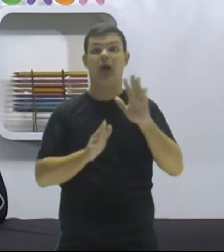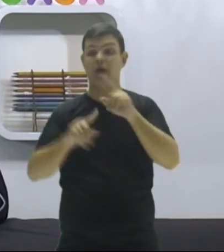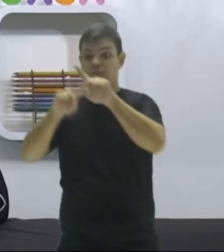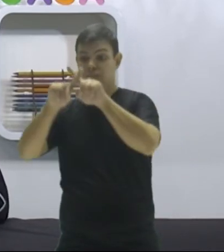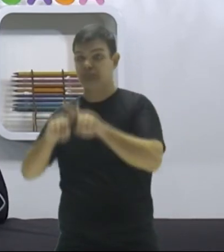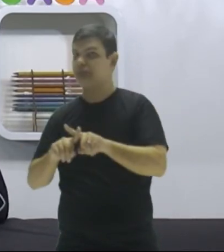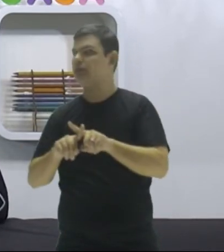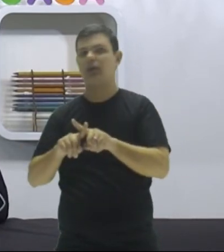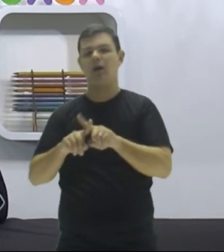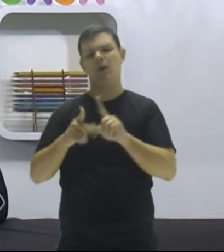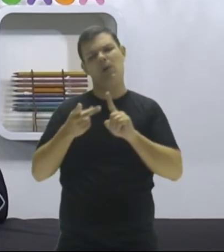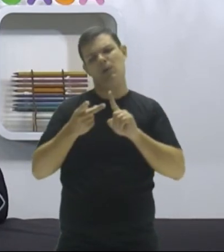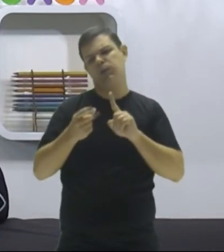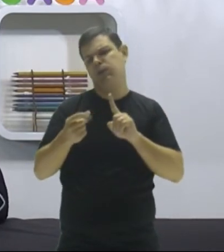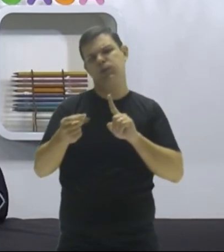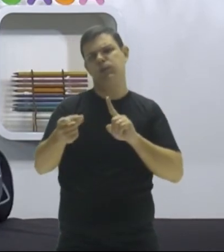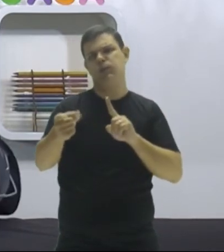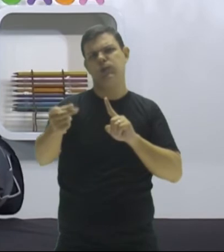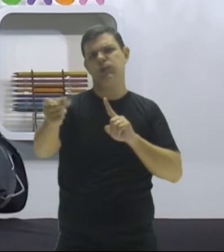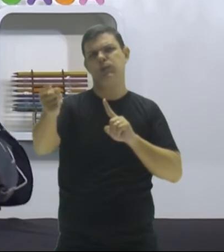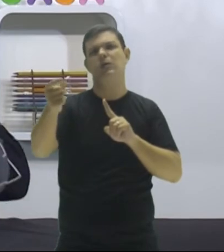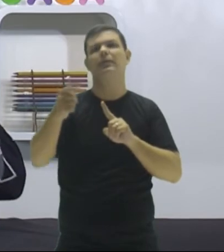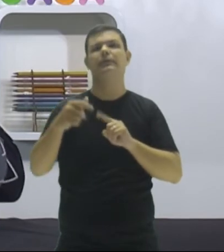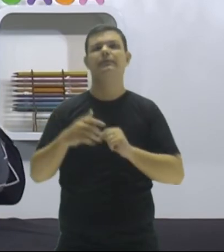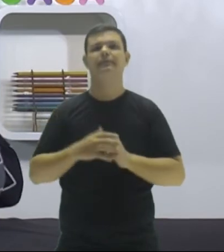múltiplos, não. Eles são infinitos.